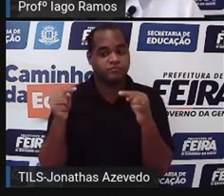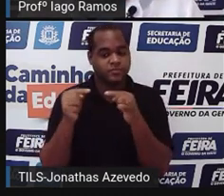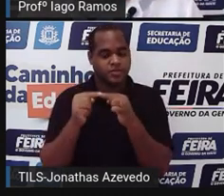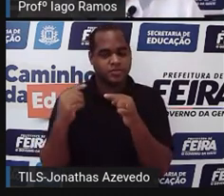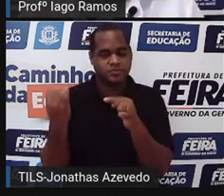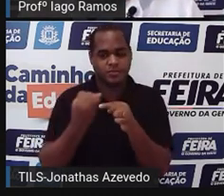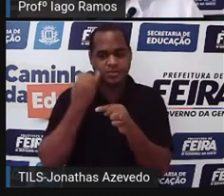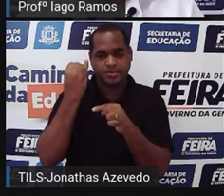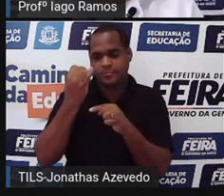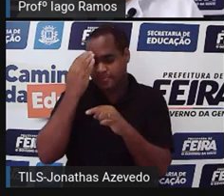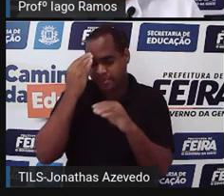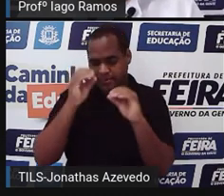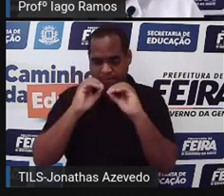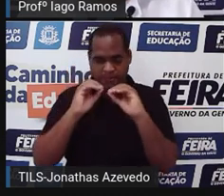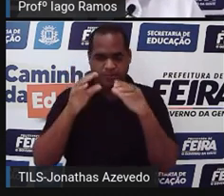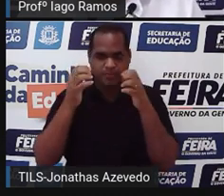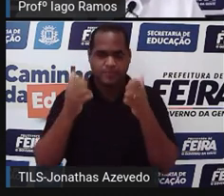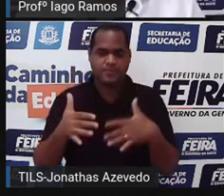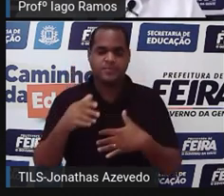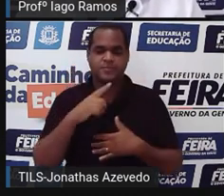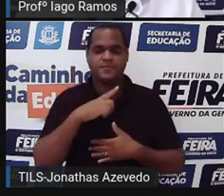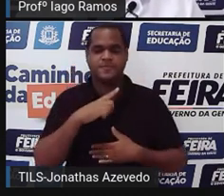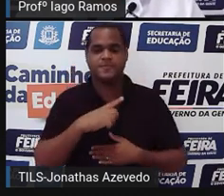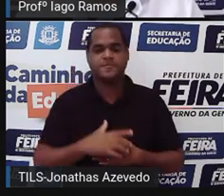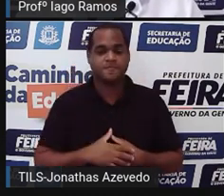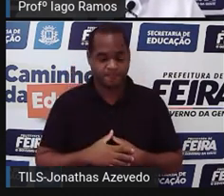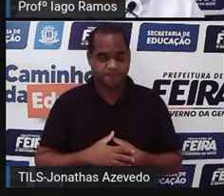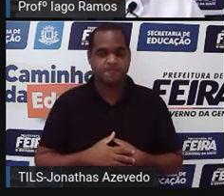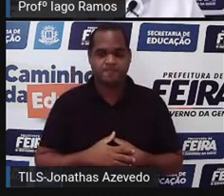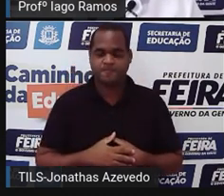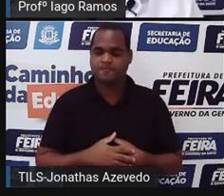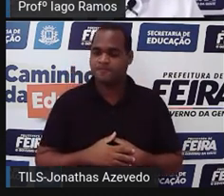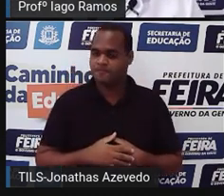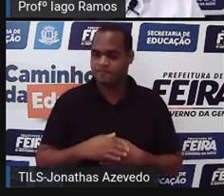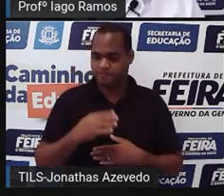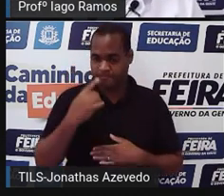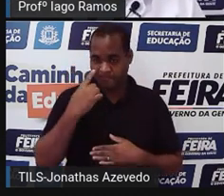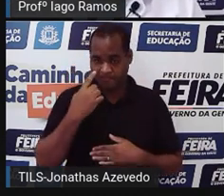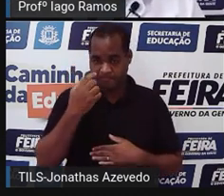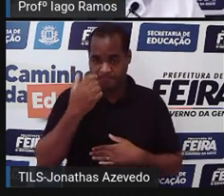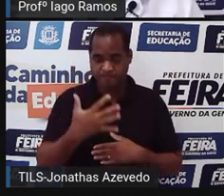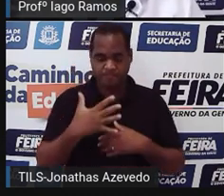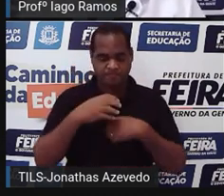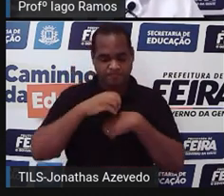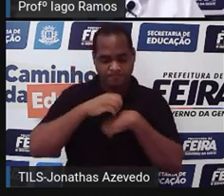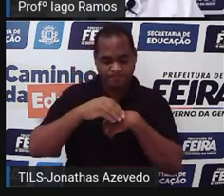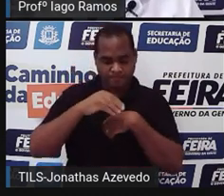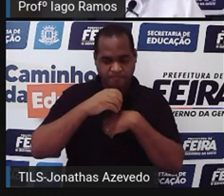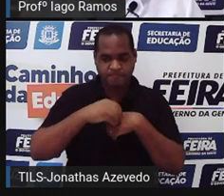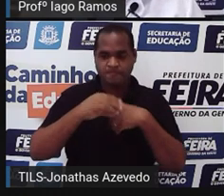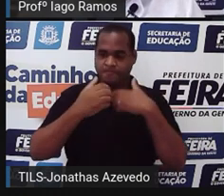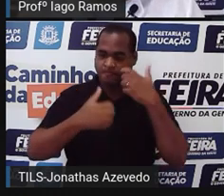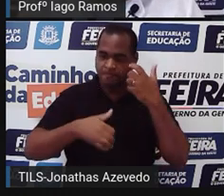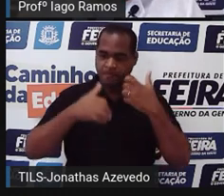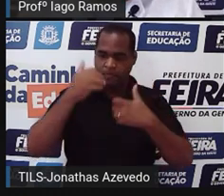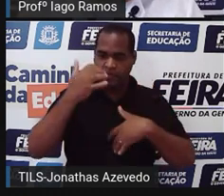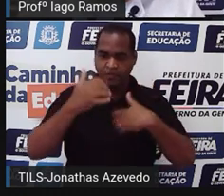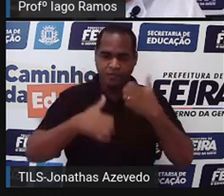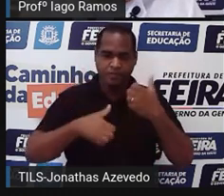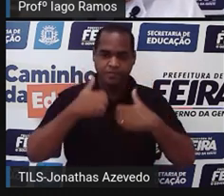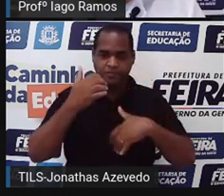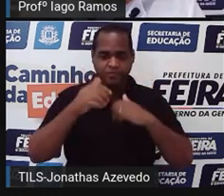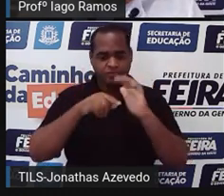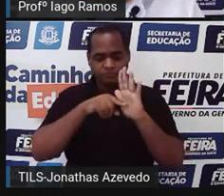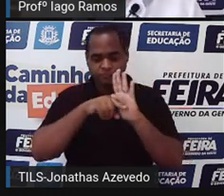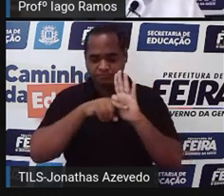interpretação. Então, vem comigo. Porque eu vou trazer de novo nessa aula uma pesquisa que foi